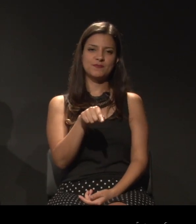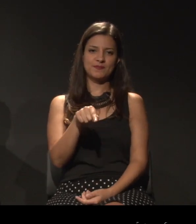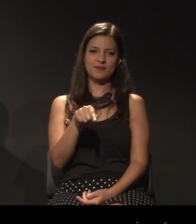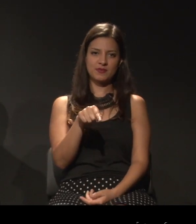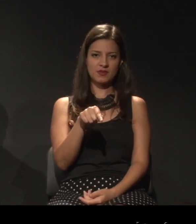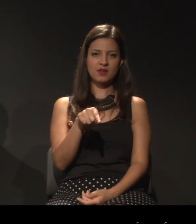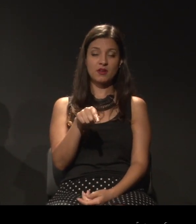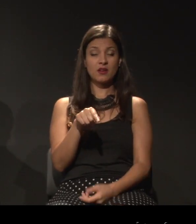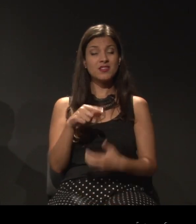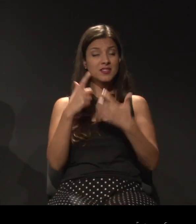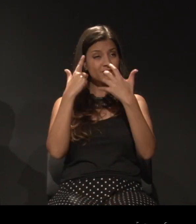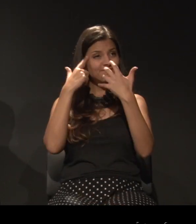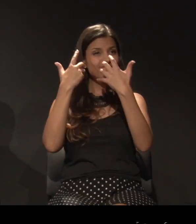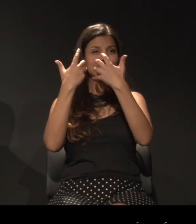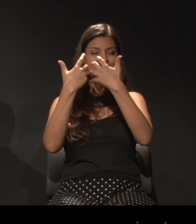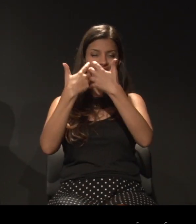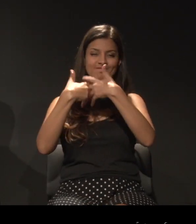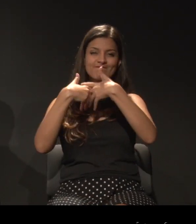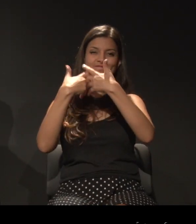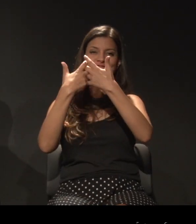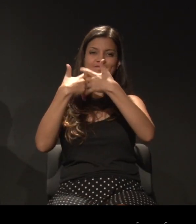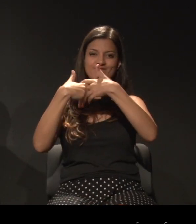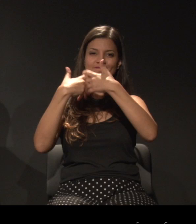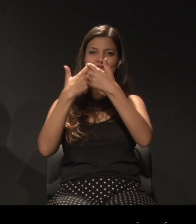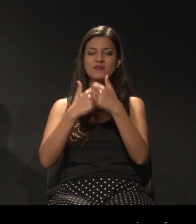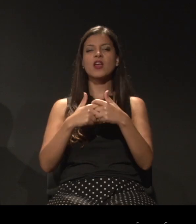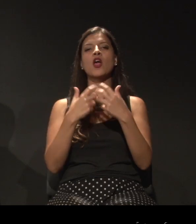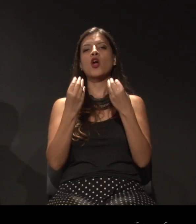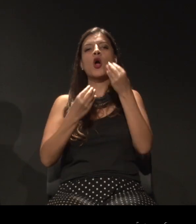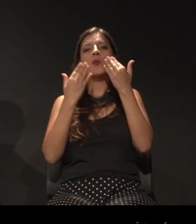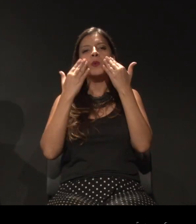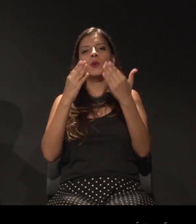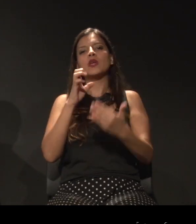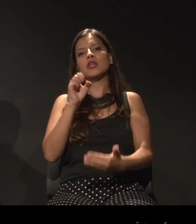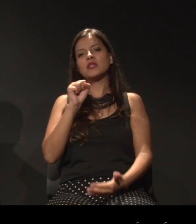isso, sobre estética.